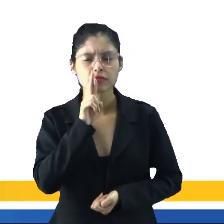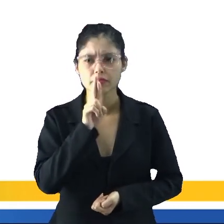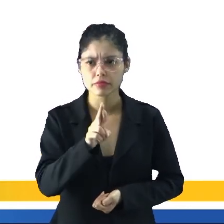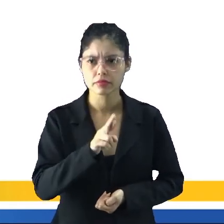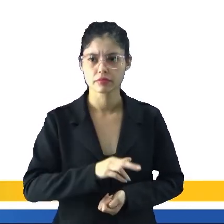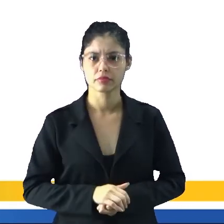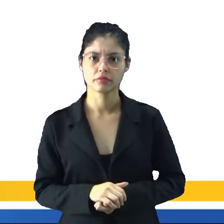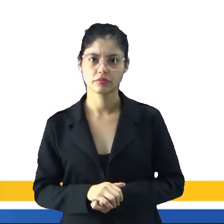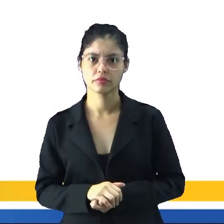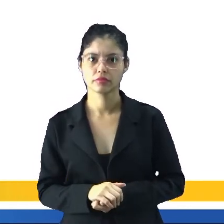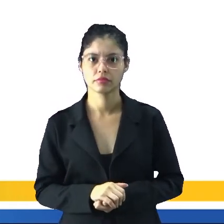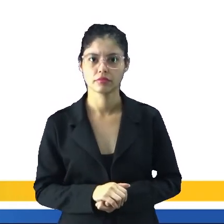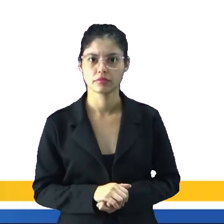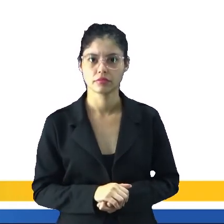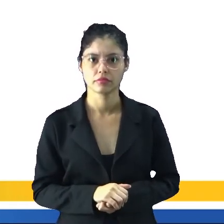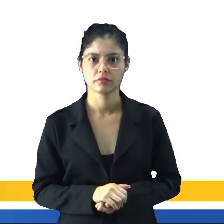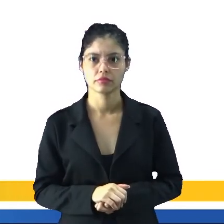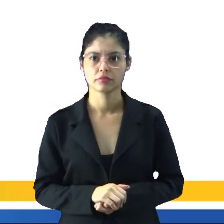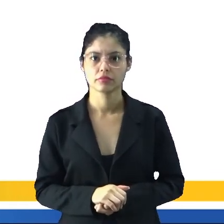resposta.